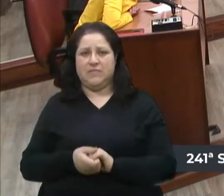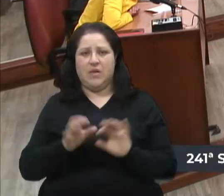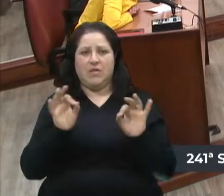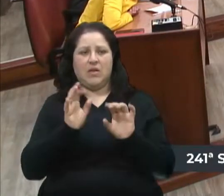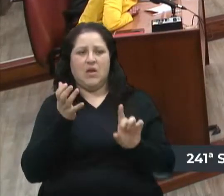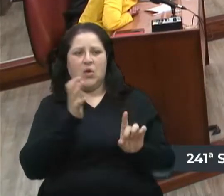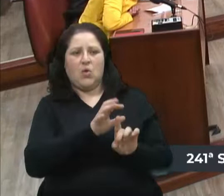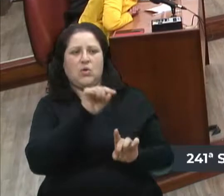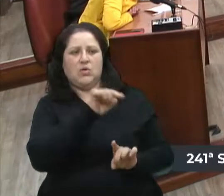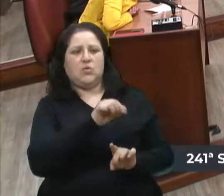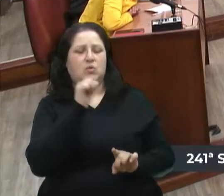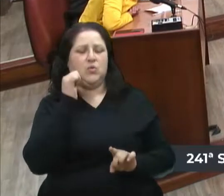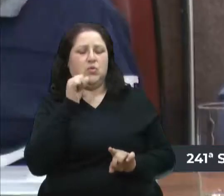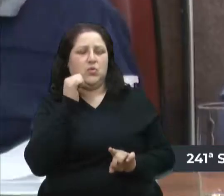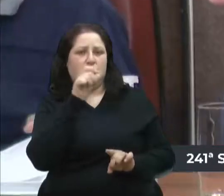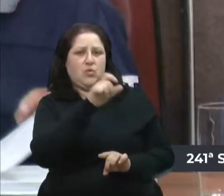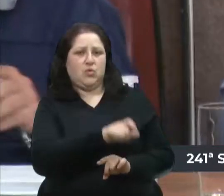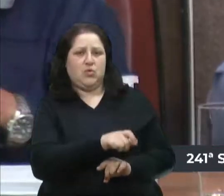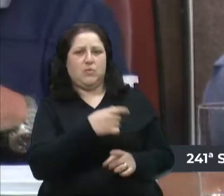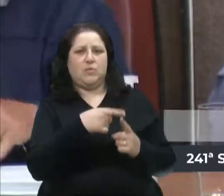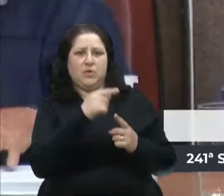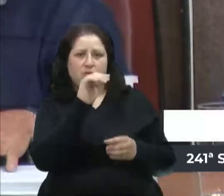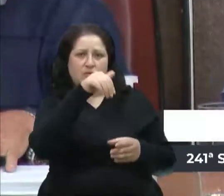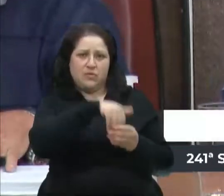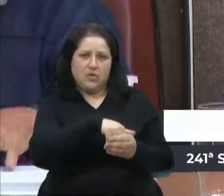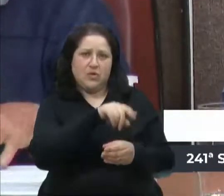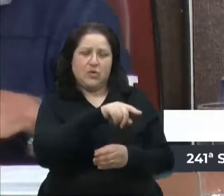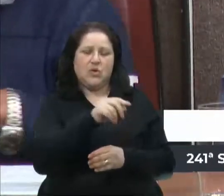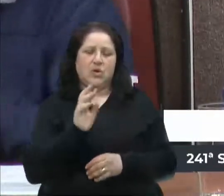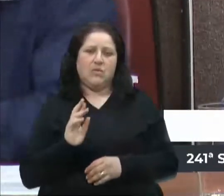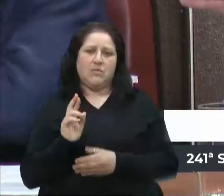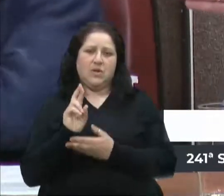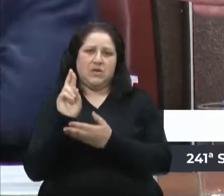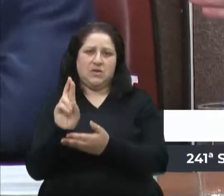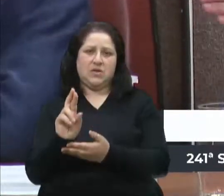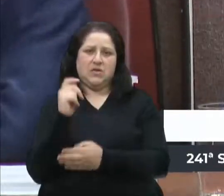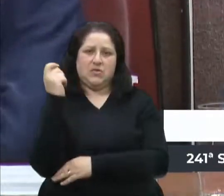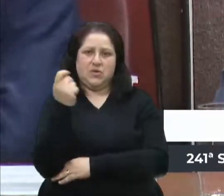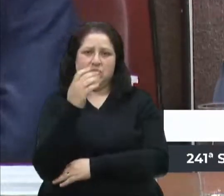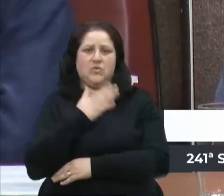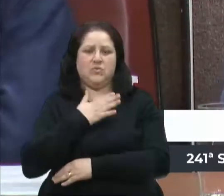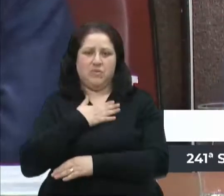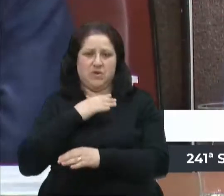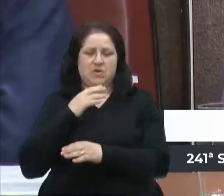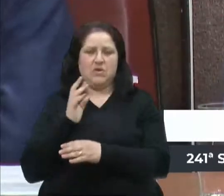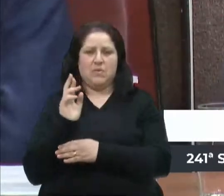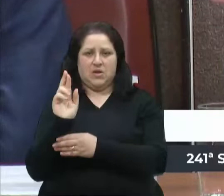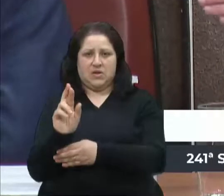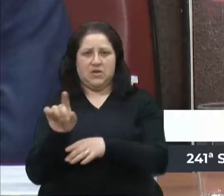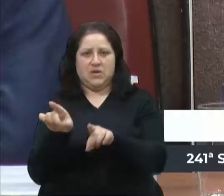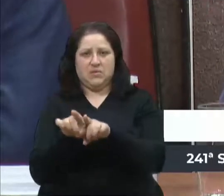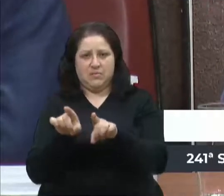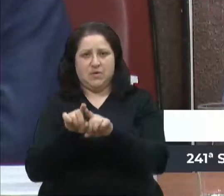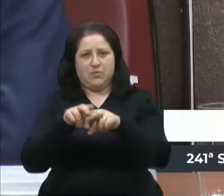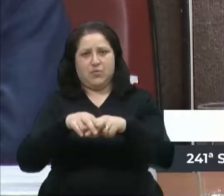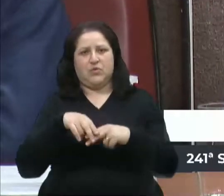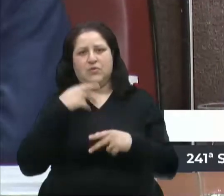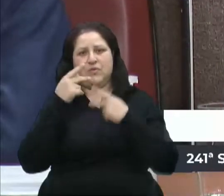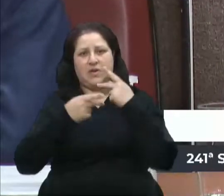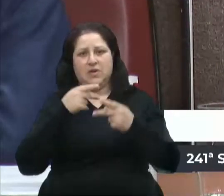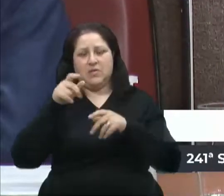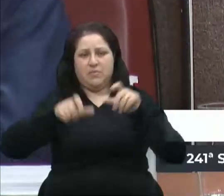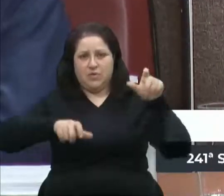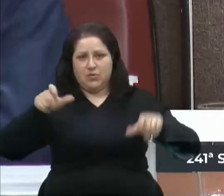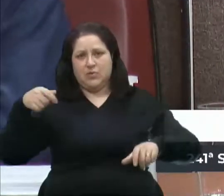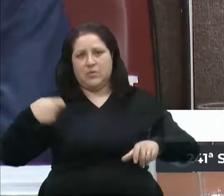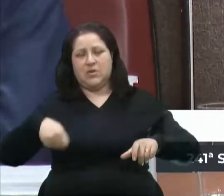vai nos representar, porque agora você representa o Rio Grande do Sul, vai me representar também. Por isso que eu falei que o pessoal tem que